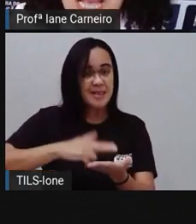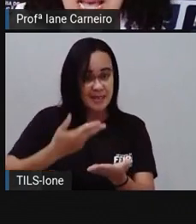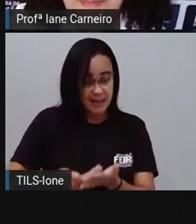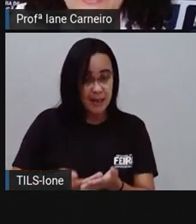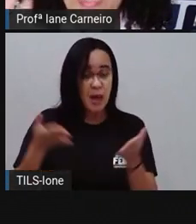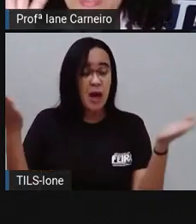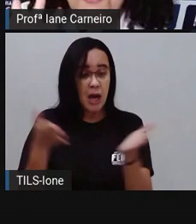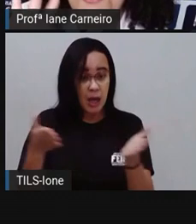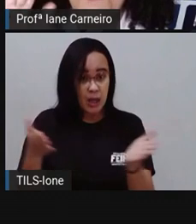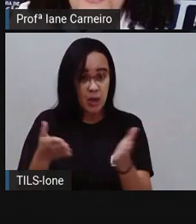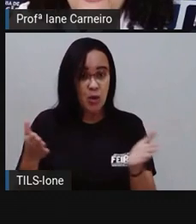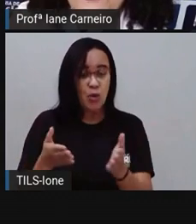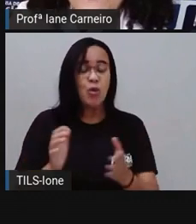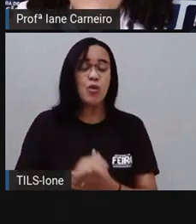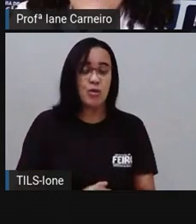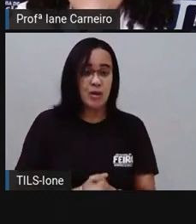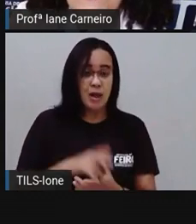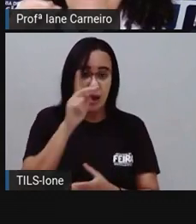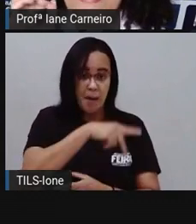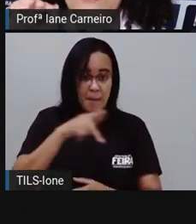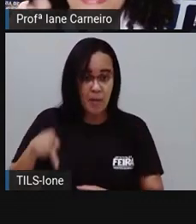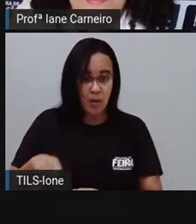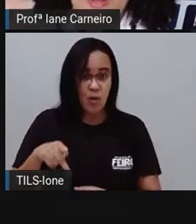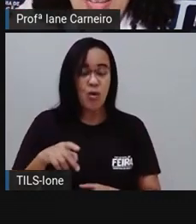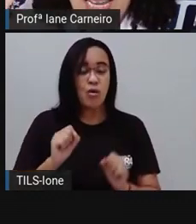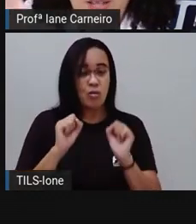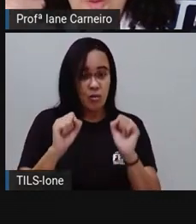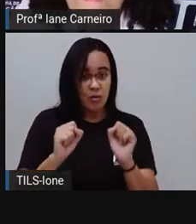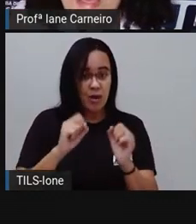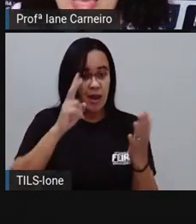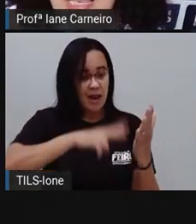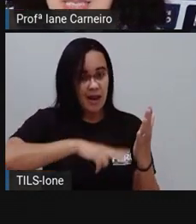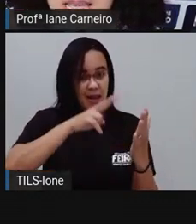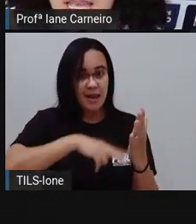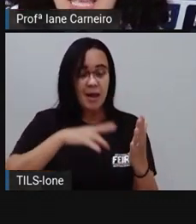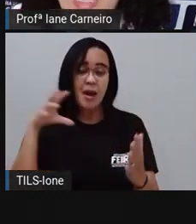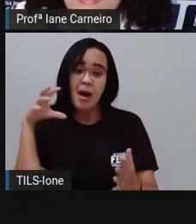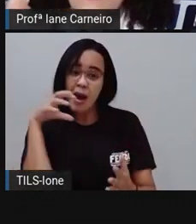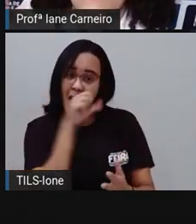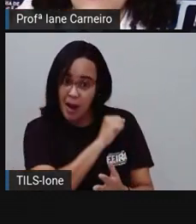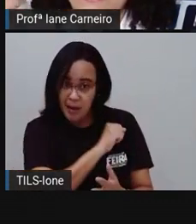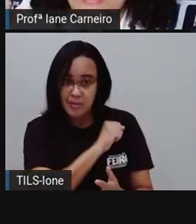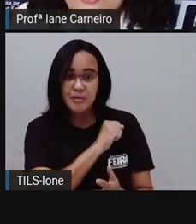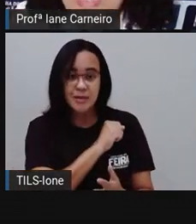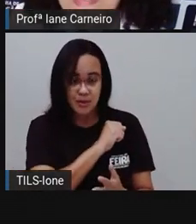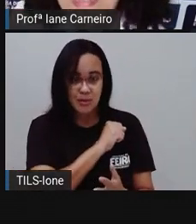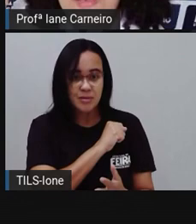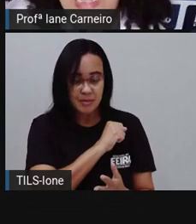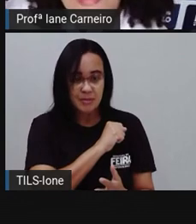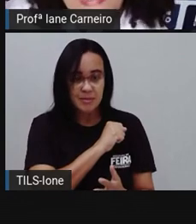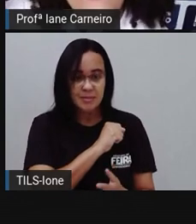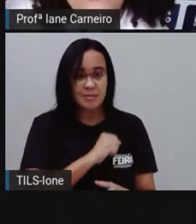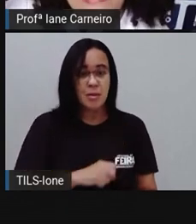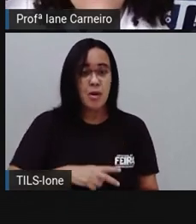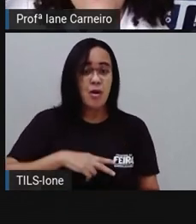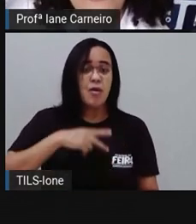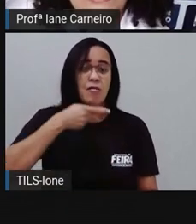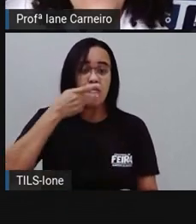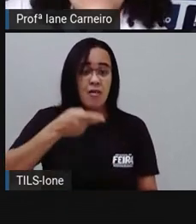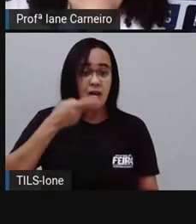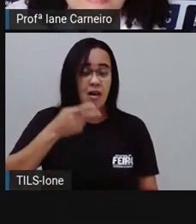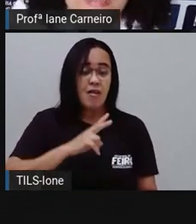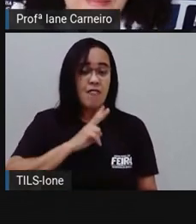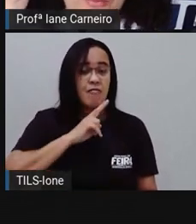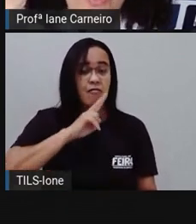pouco mais rápido, e a Ione pode dar uma pausa, que a Pró vai ler com mais entonação, para que, de